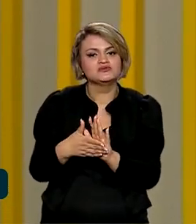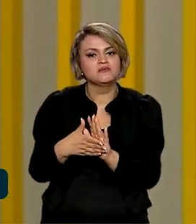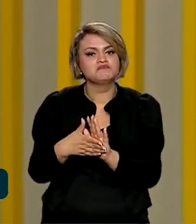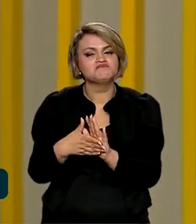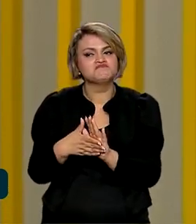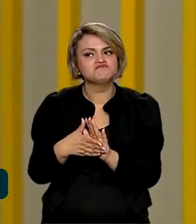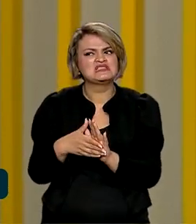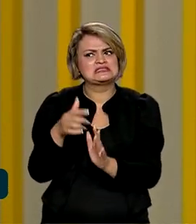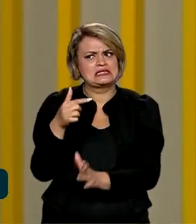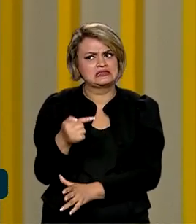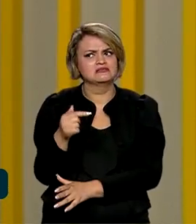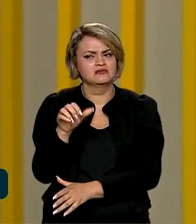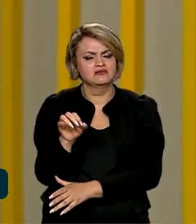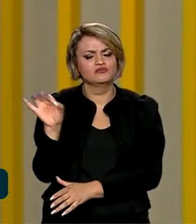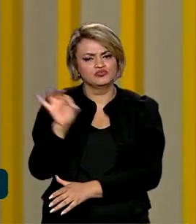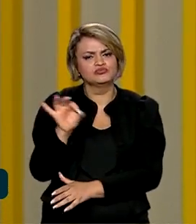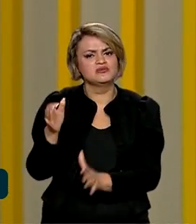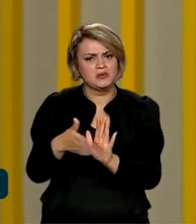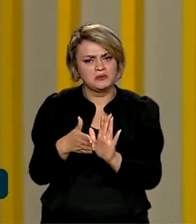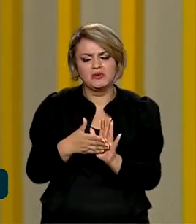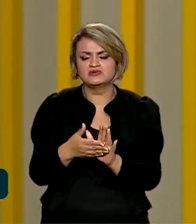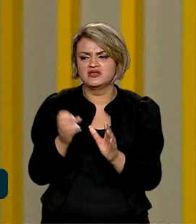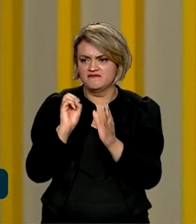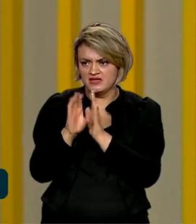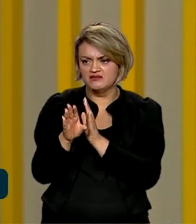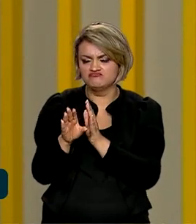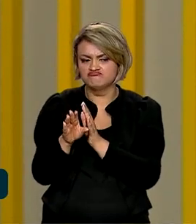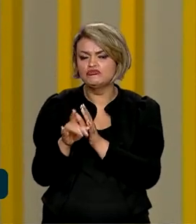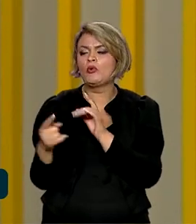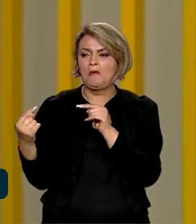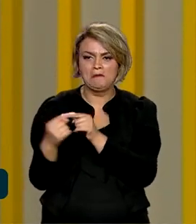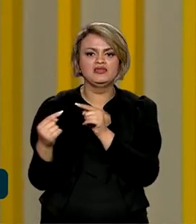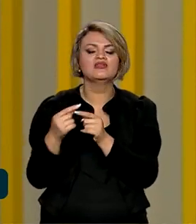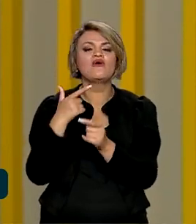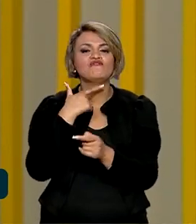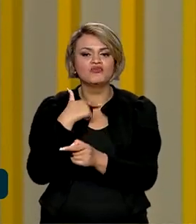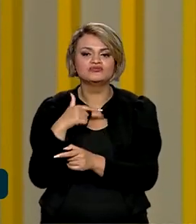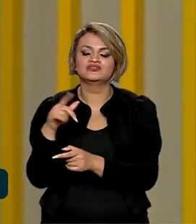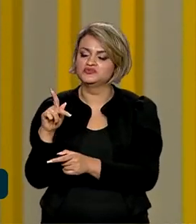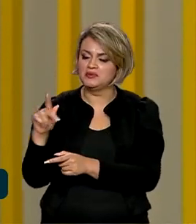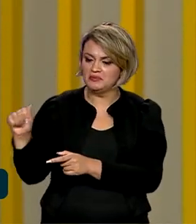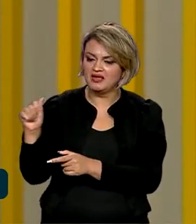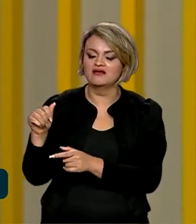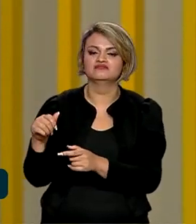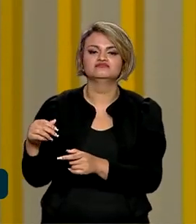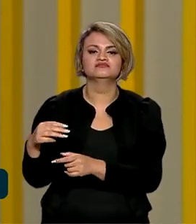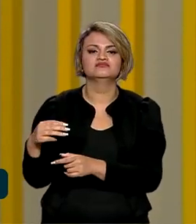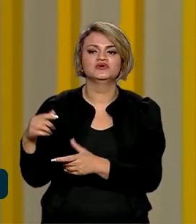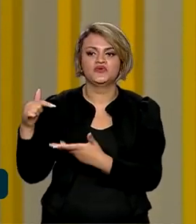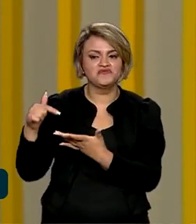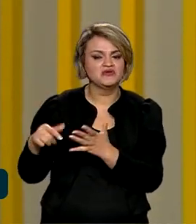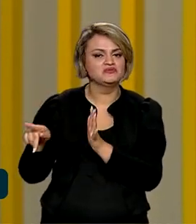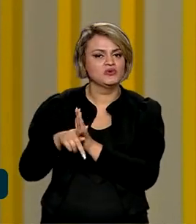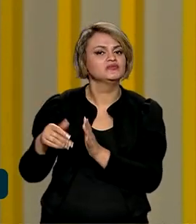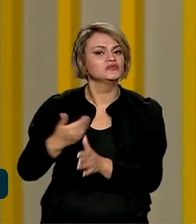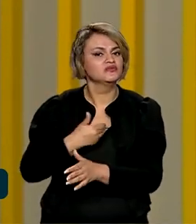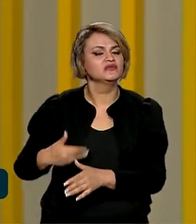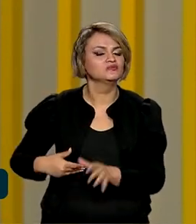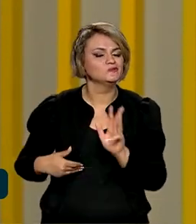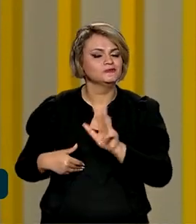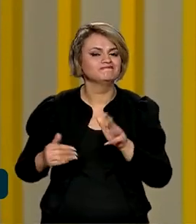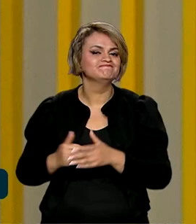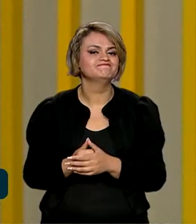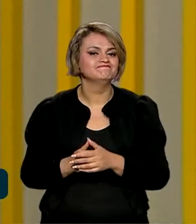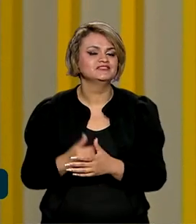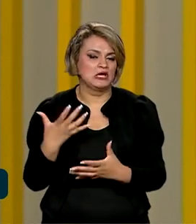quase 70% dessas propostas são compatíveis com o PPA como instrumento jurídico e, portanto, estarão